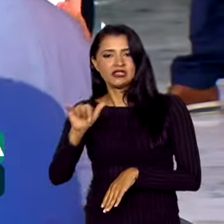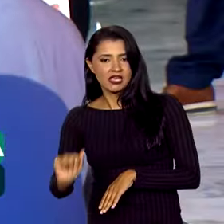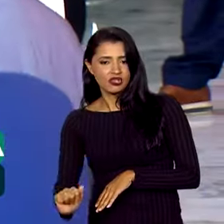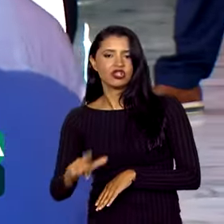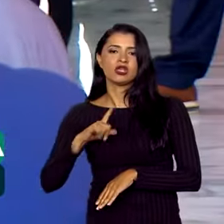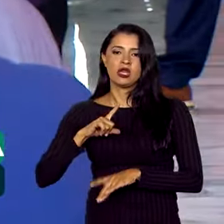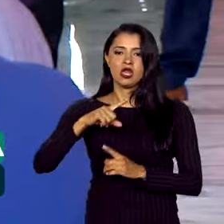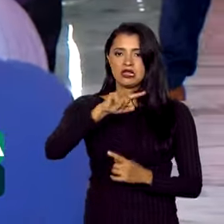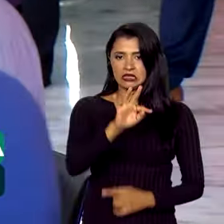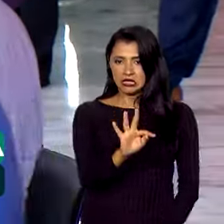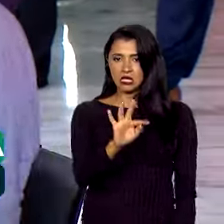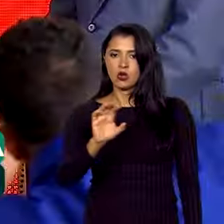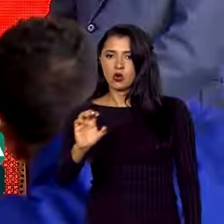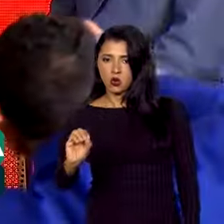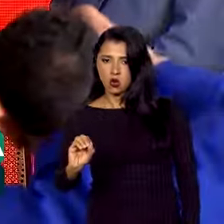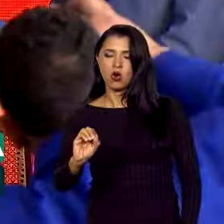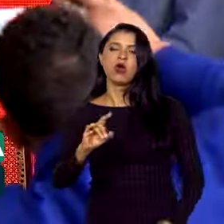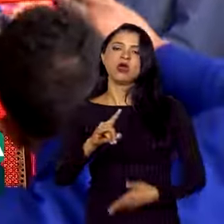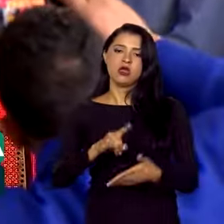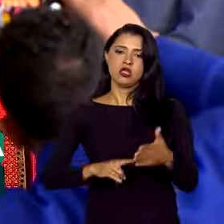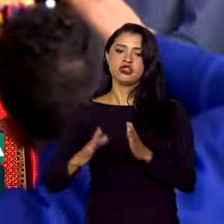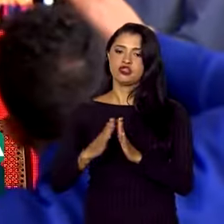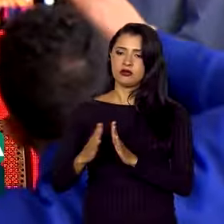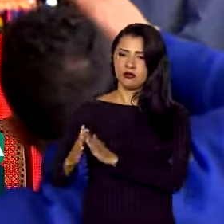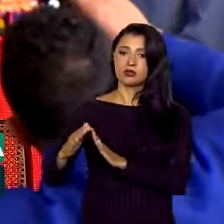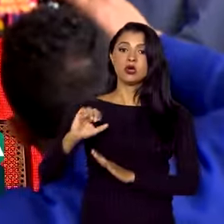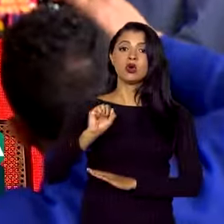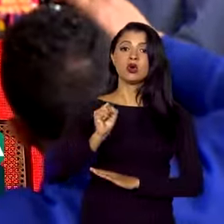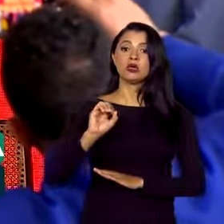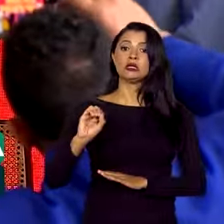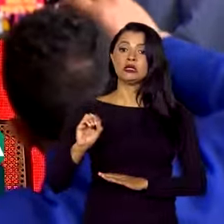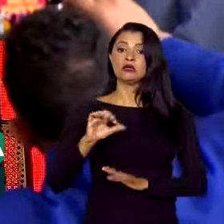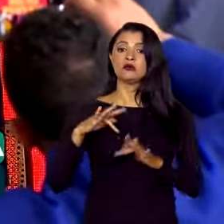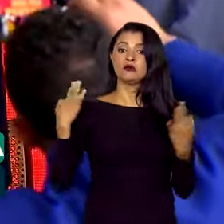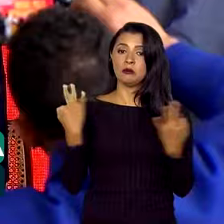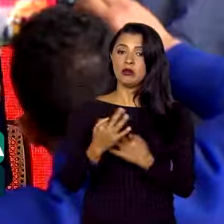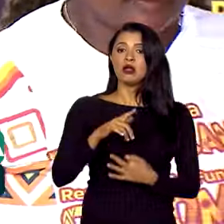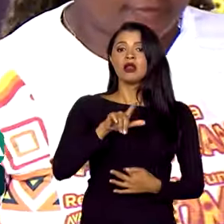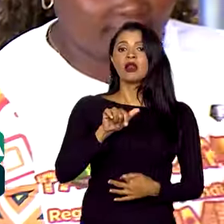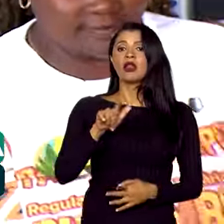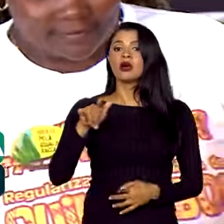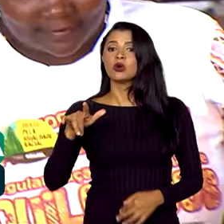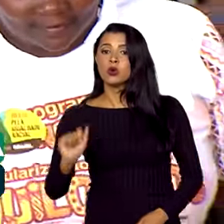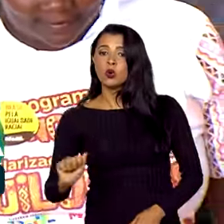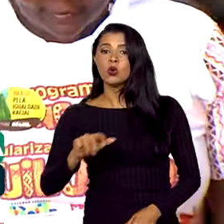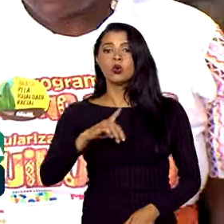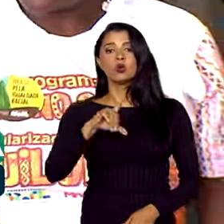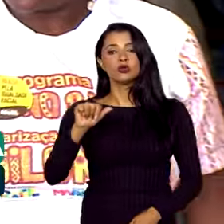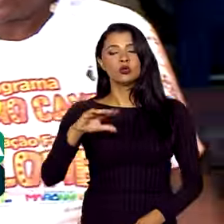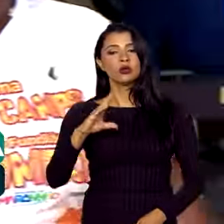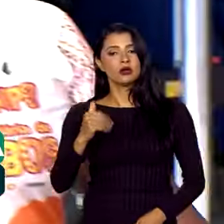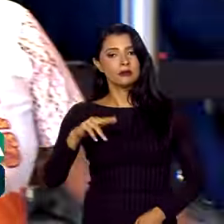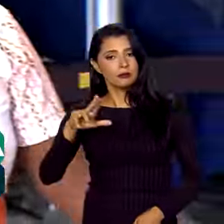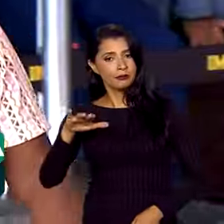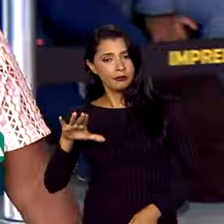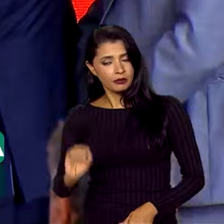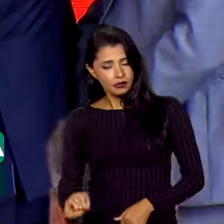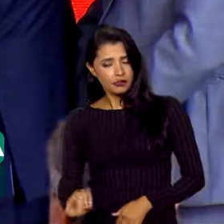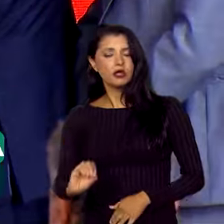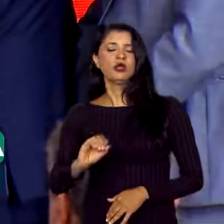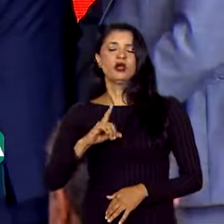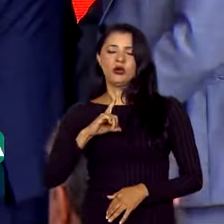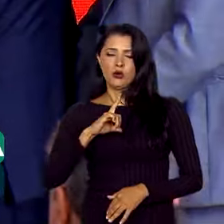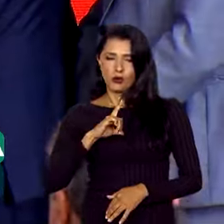e o título de imóvel a 89 famílias de Lagoa dos Campinhos, em Amparo de São Francisco e Telha, em Sergipe,